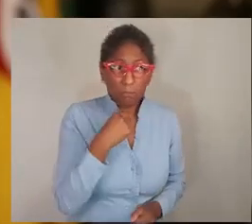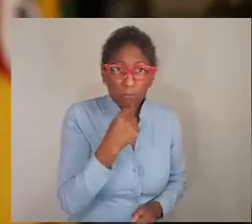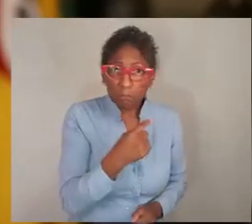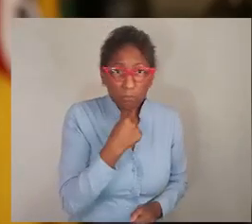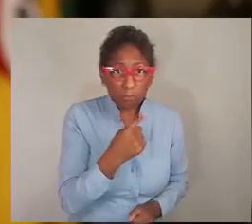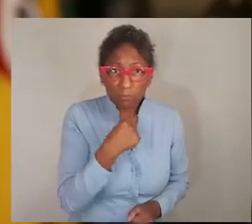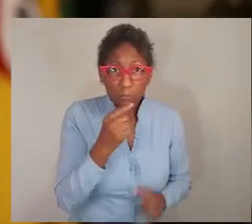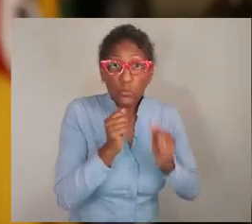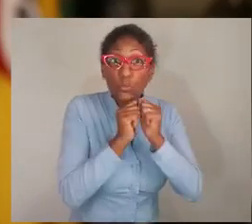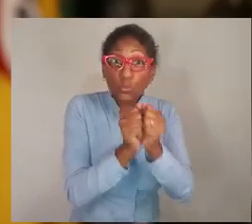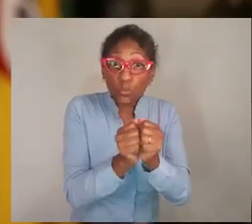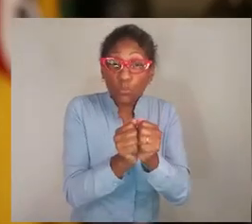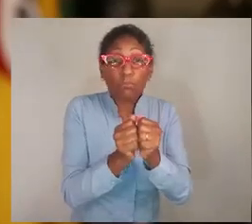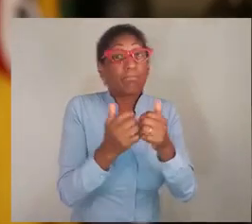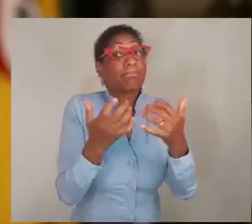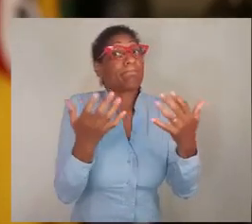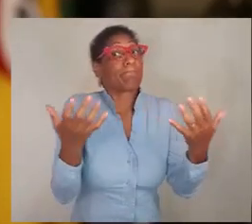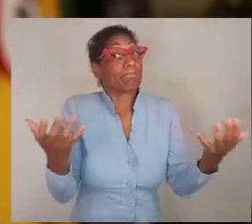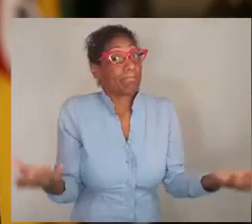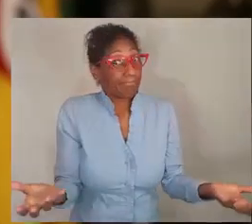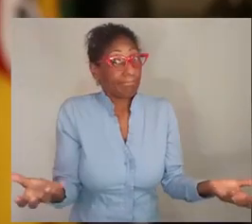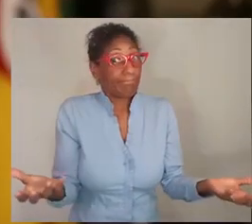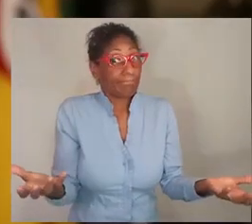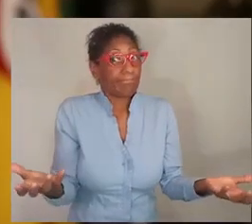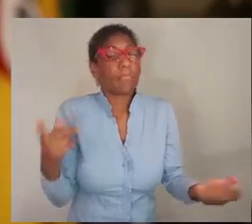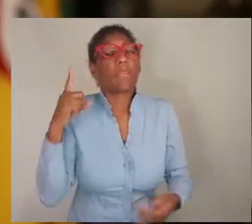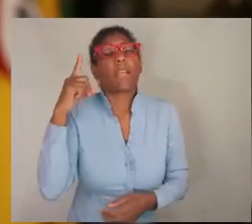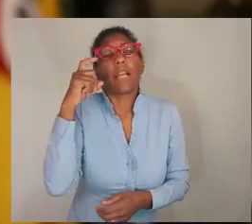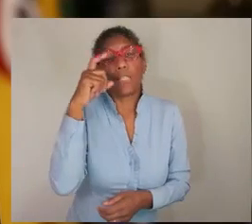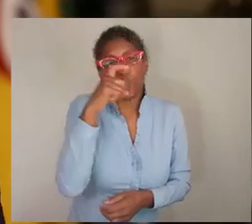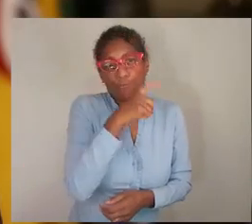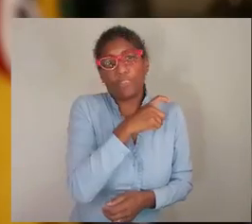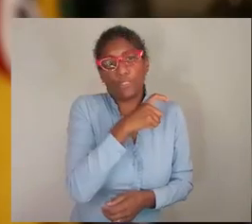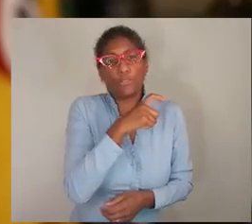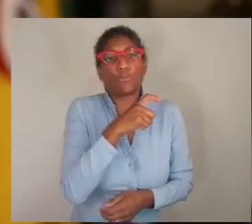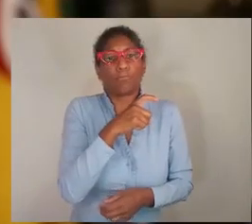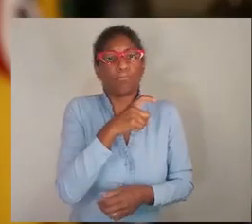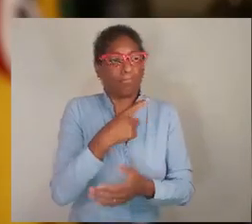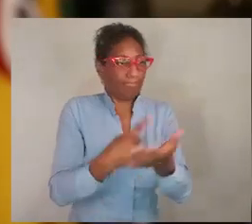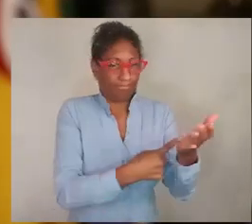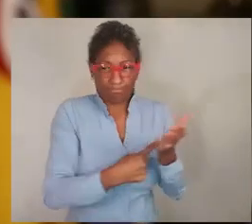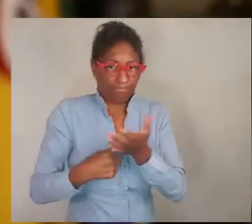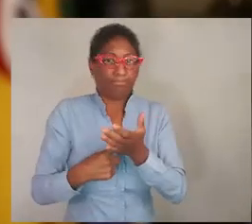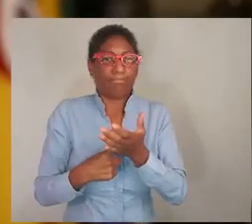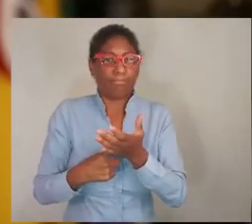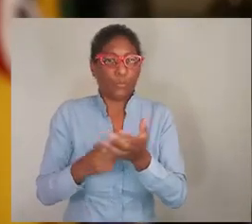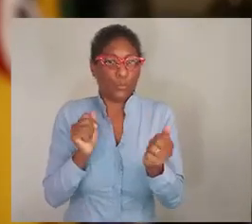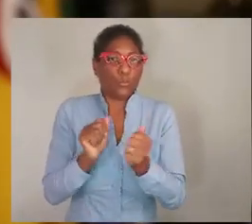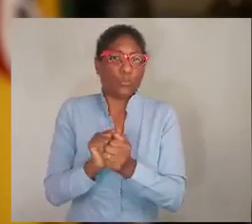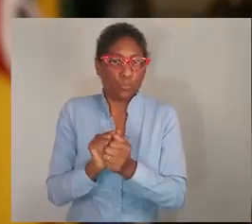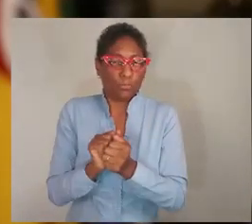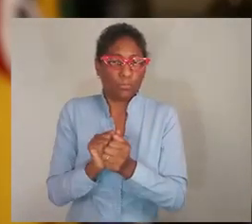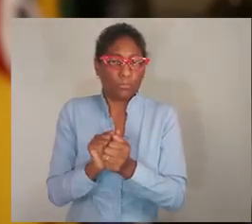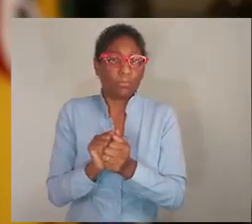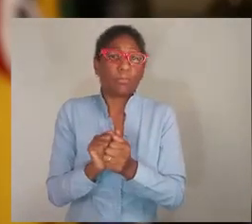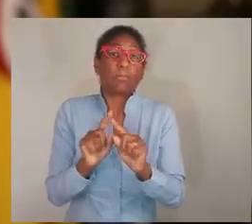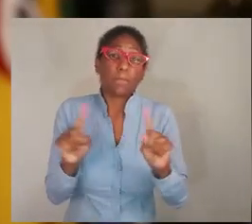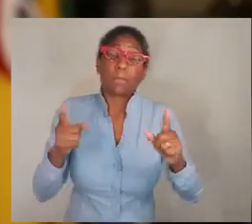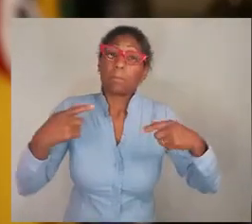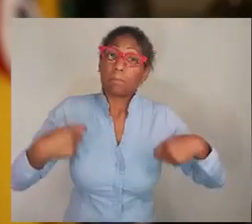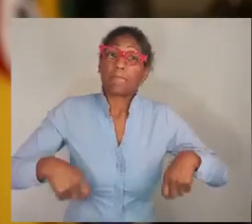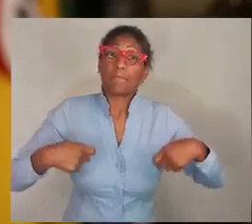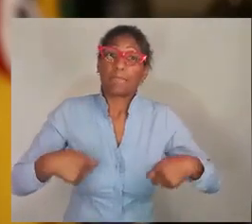conseguimos todos estarmos juntos, já que dificilmente se forma um consenso sobre esse assunto,